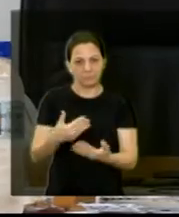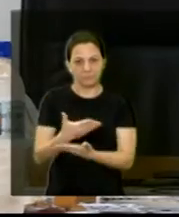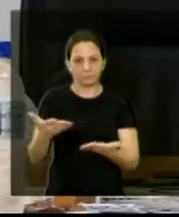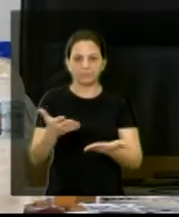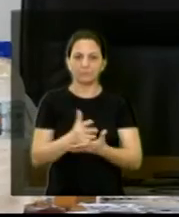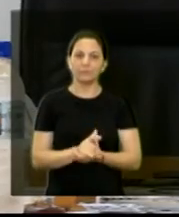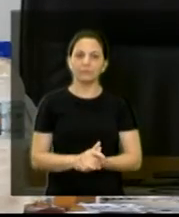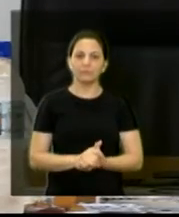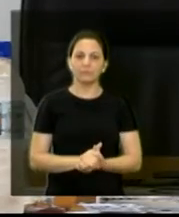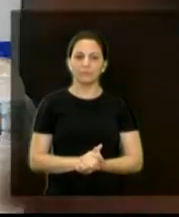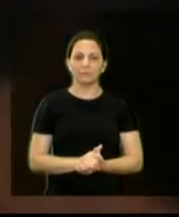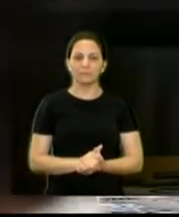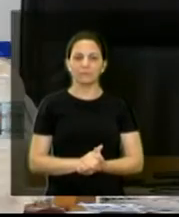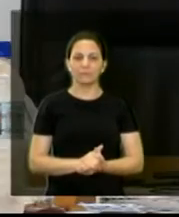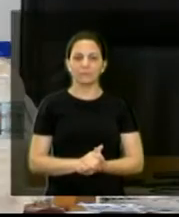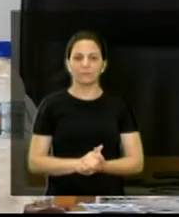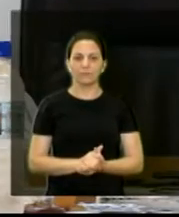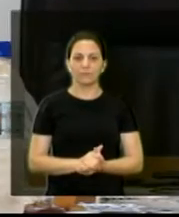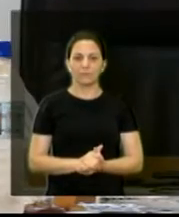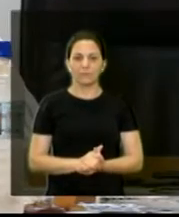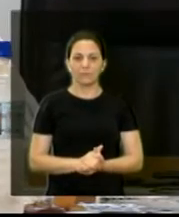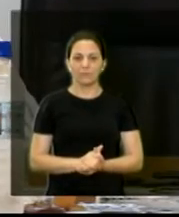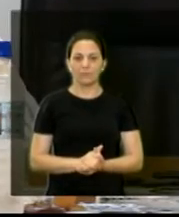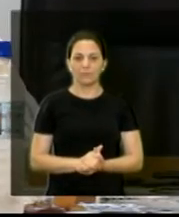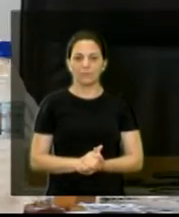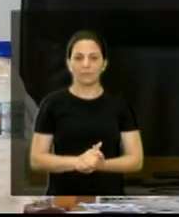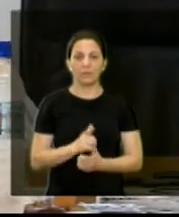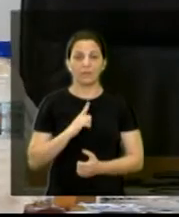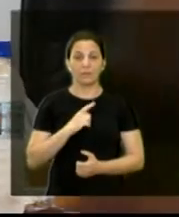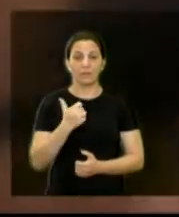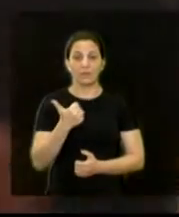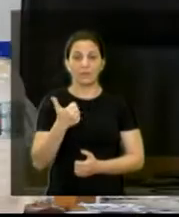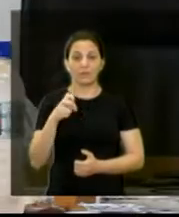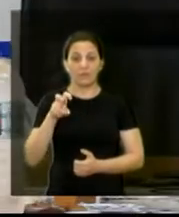São pelo menos 15 lugares aqui.